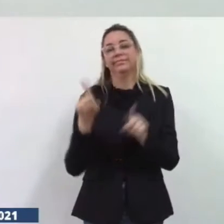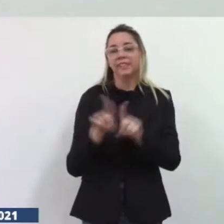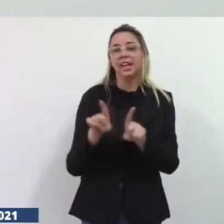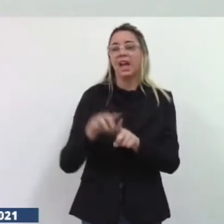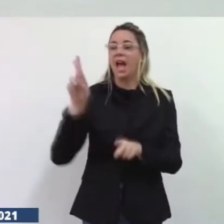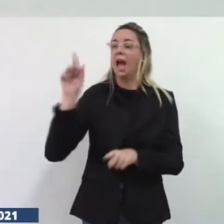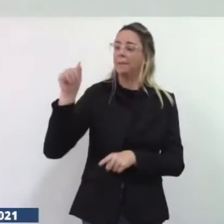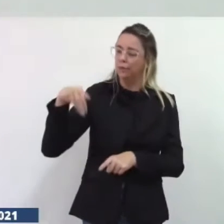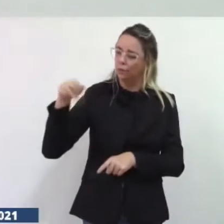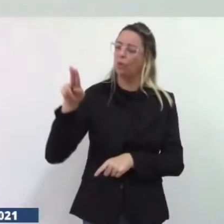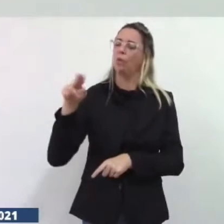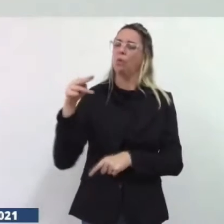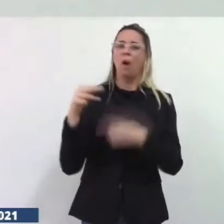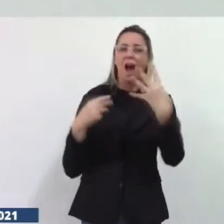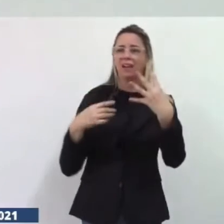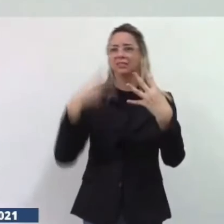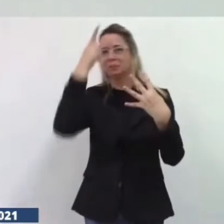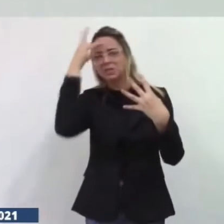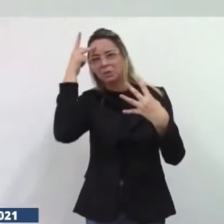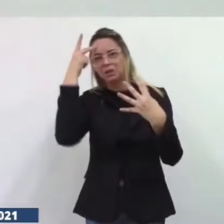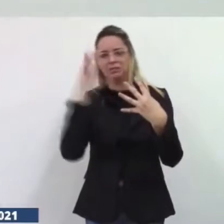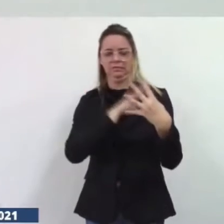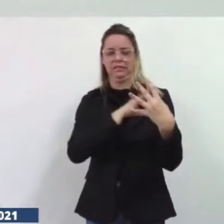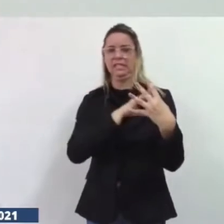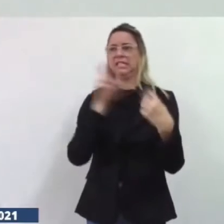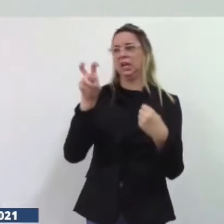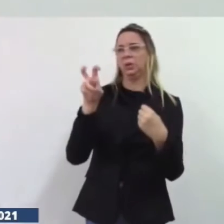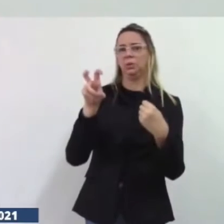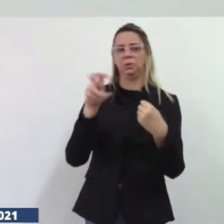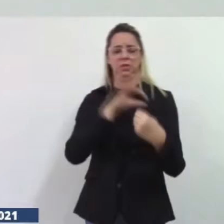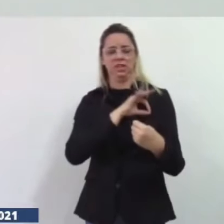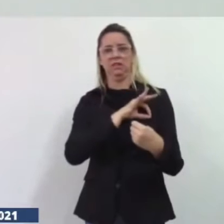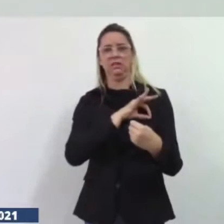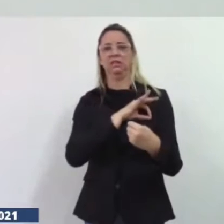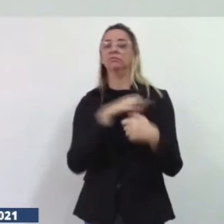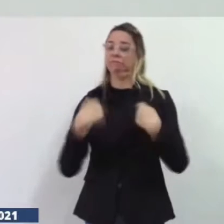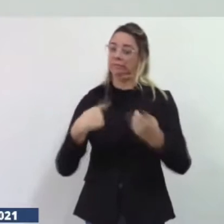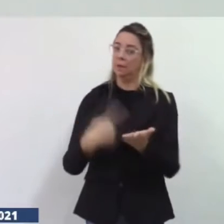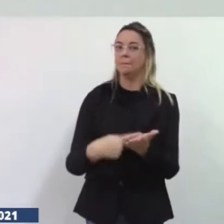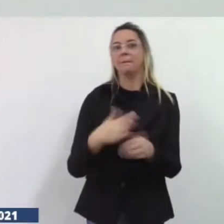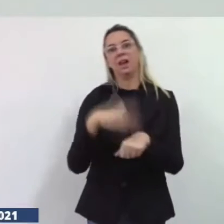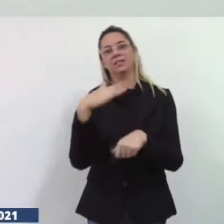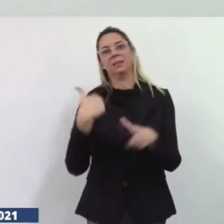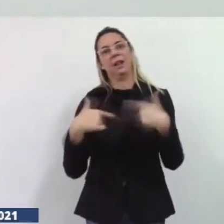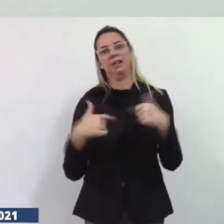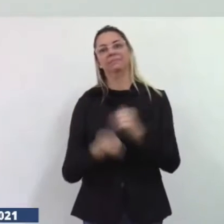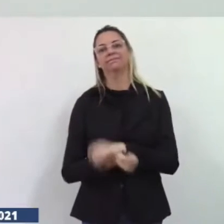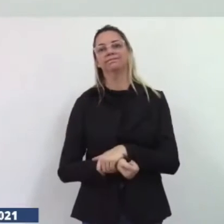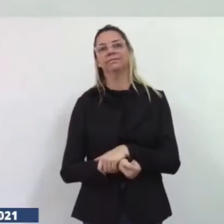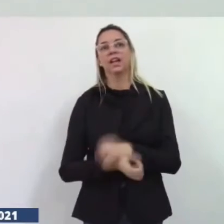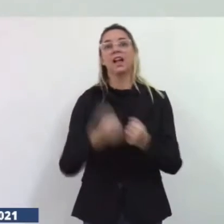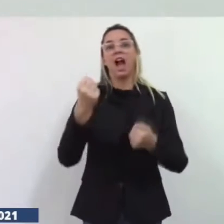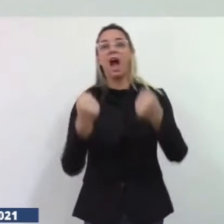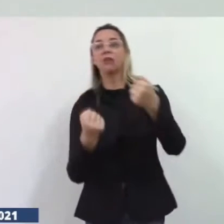às vezes no dia então pode ajudar ainda mais contratando mais gente mais carros